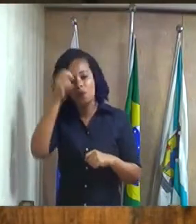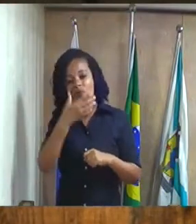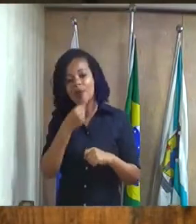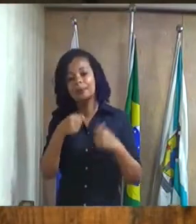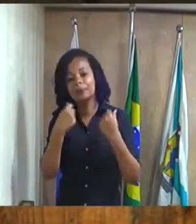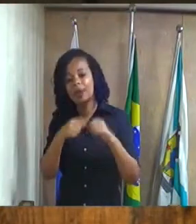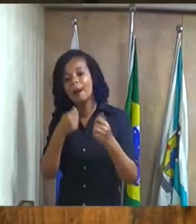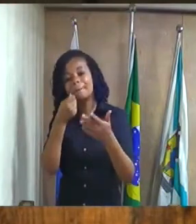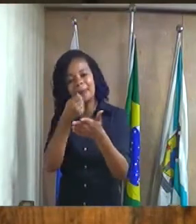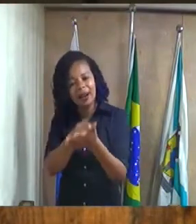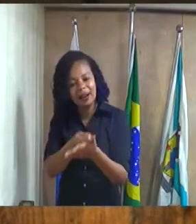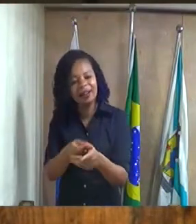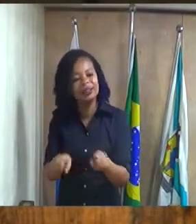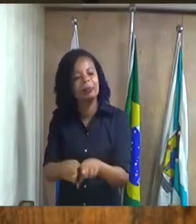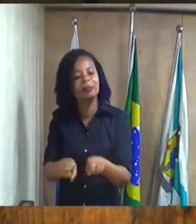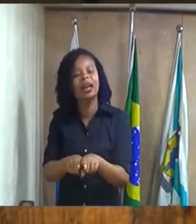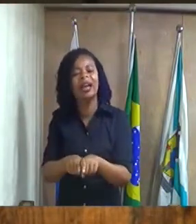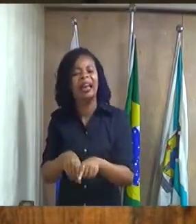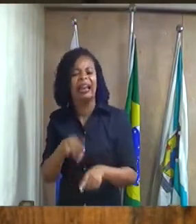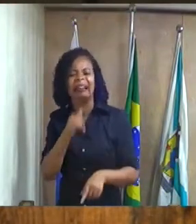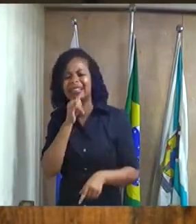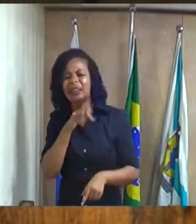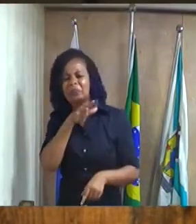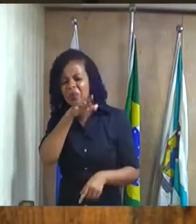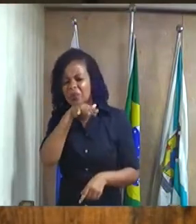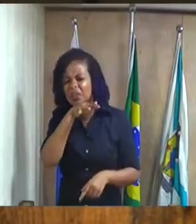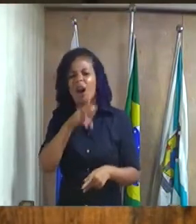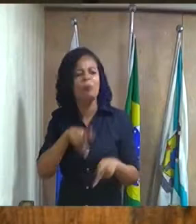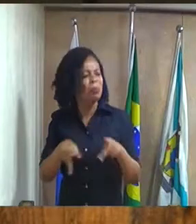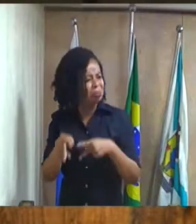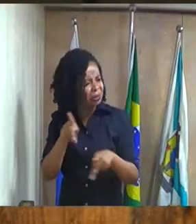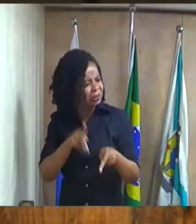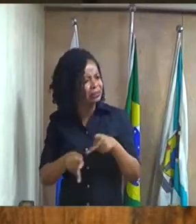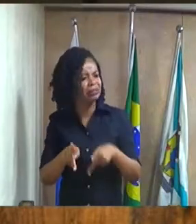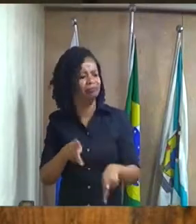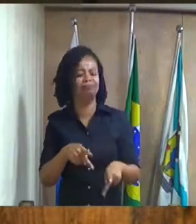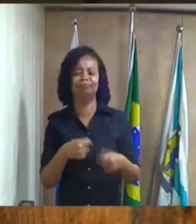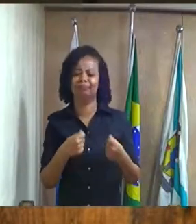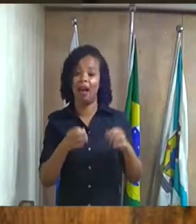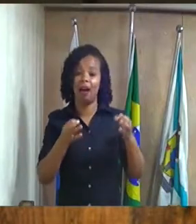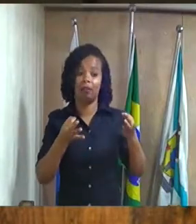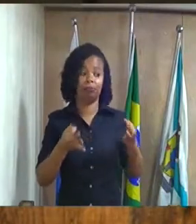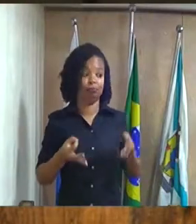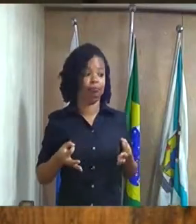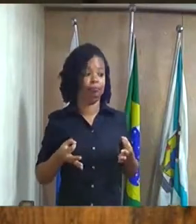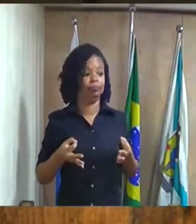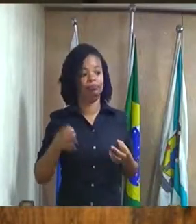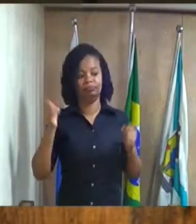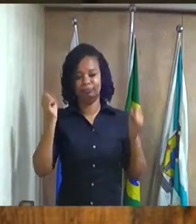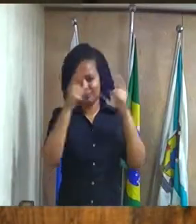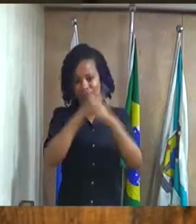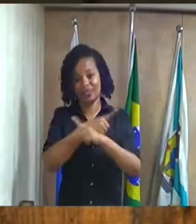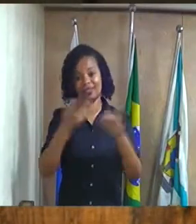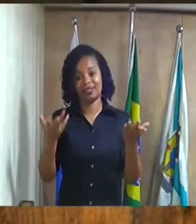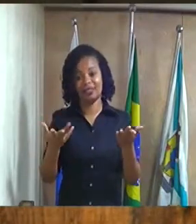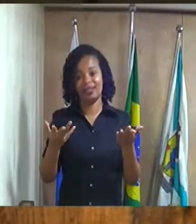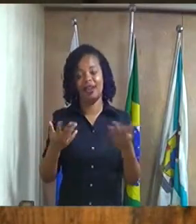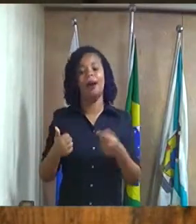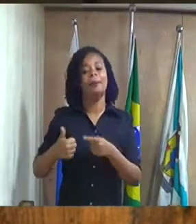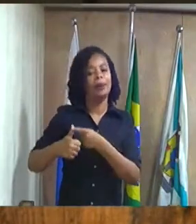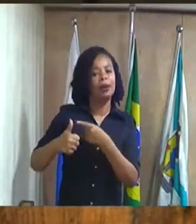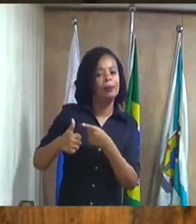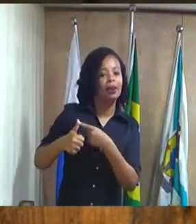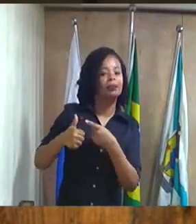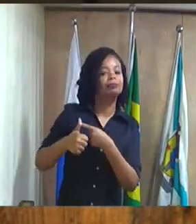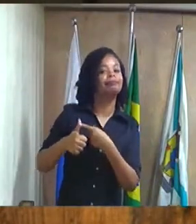dá dá um mau exemplo e a população tem que estar certa aí fica difícil primeiro faz a sua parte depois